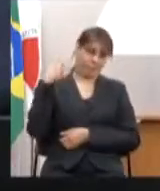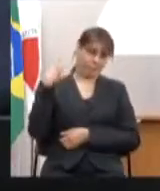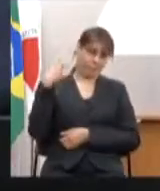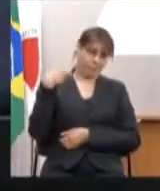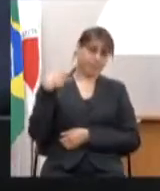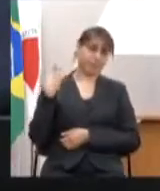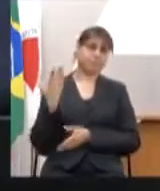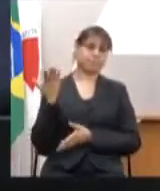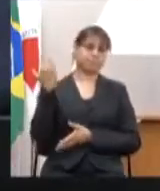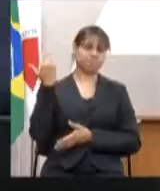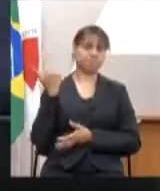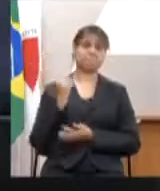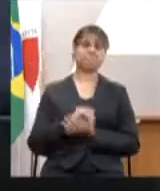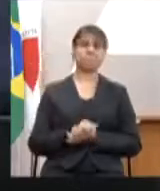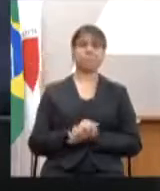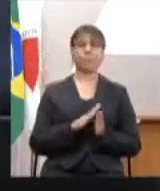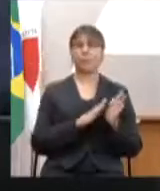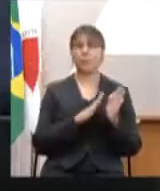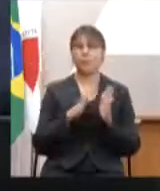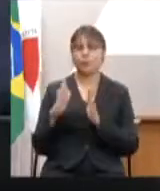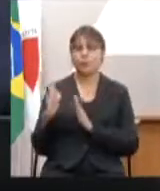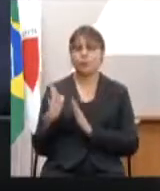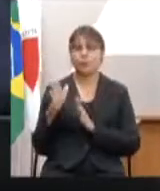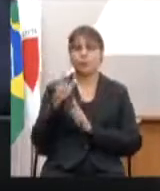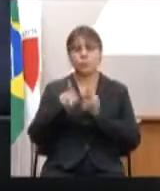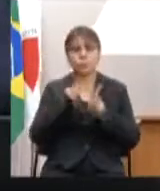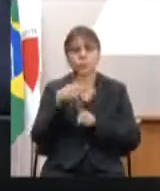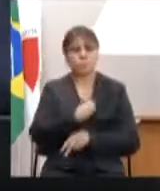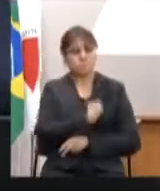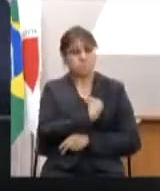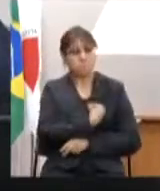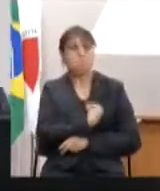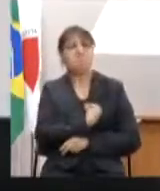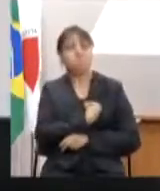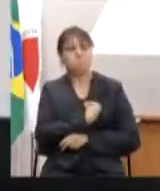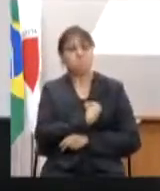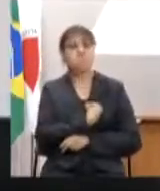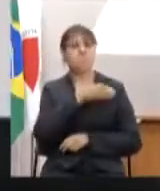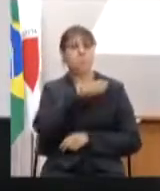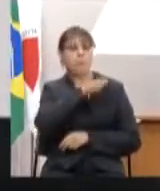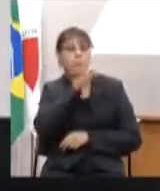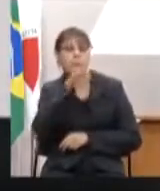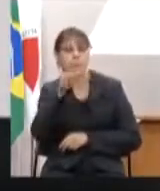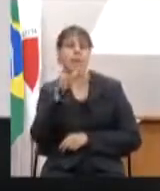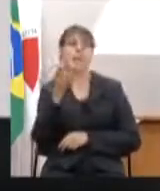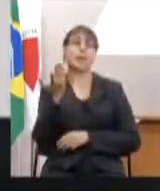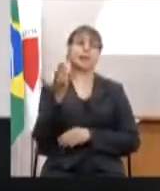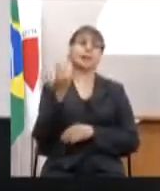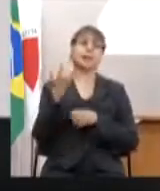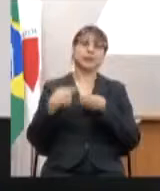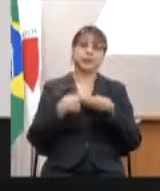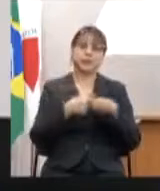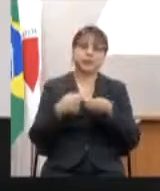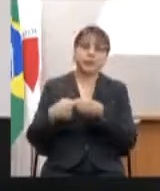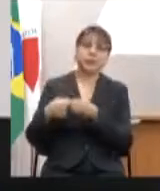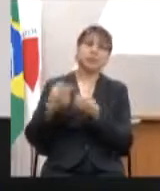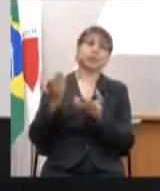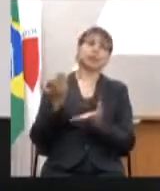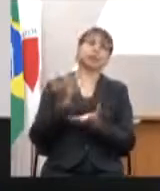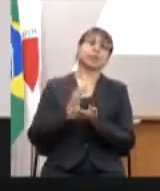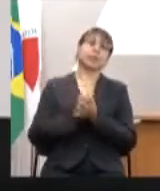e esse processo de participação popular, ia até as cidades do Vale de Quintão, e várias outras, ouvir as pessoas.